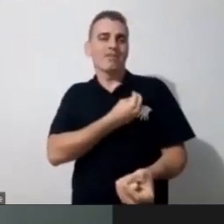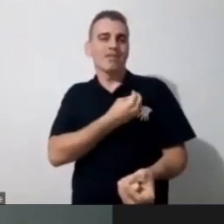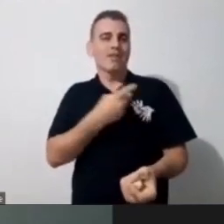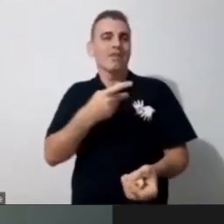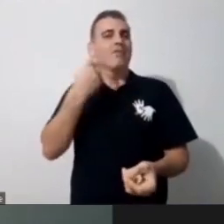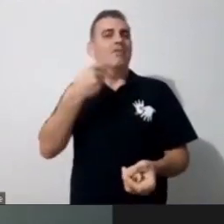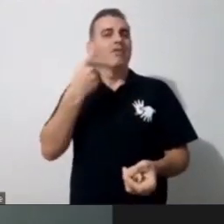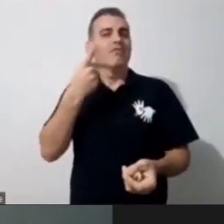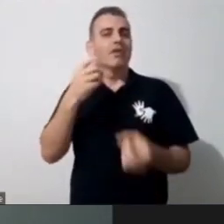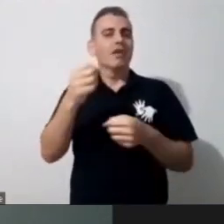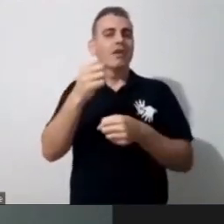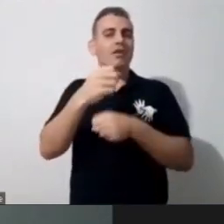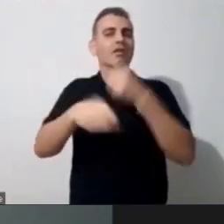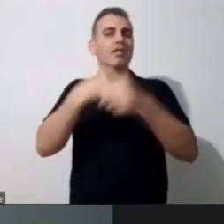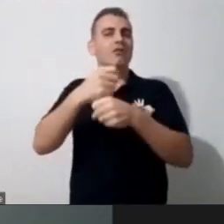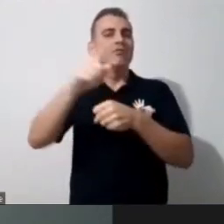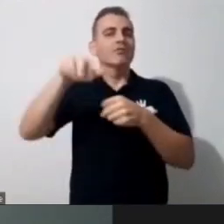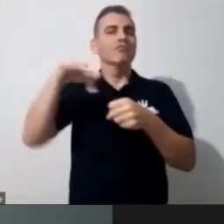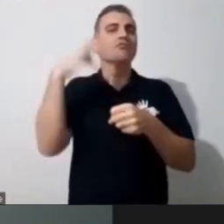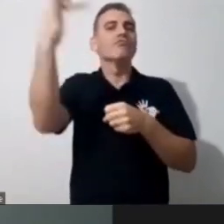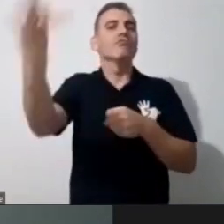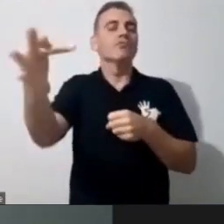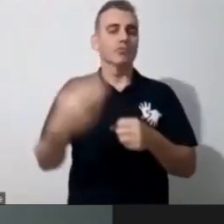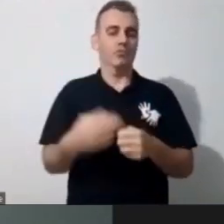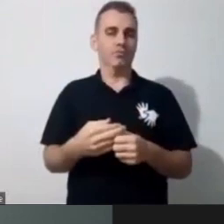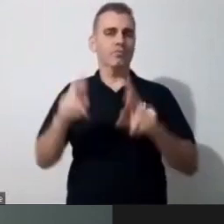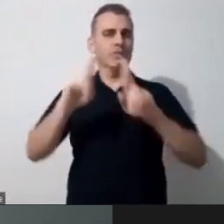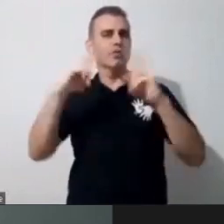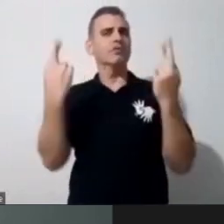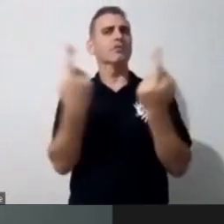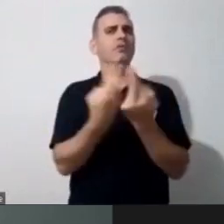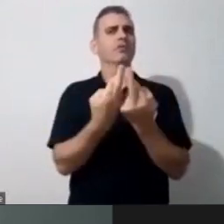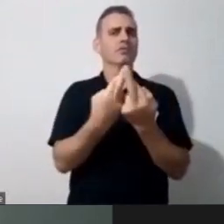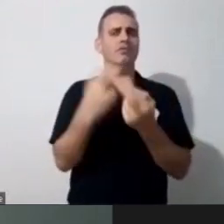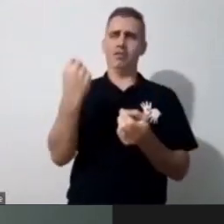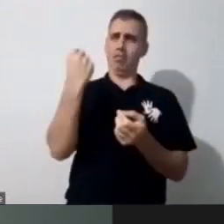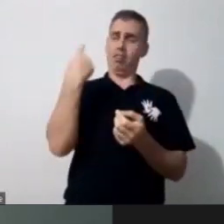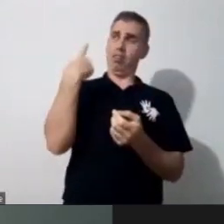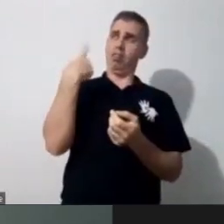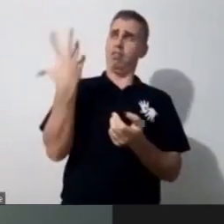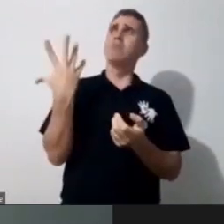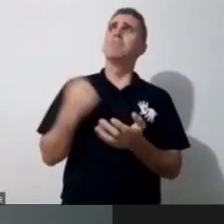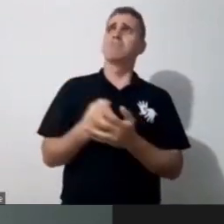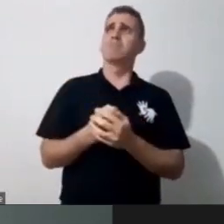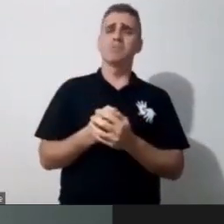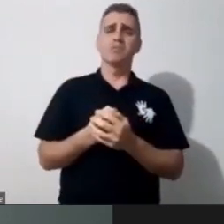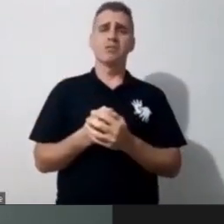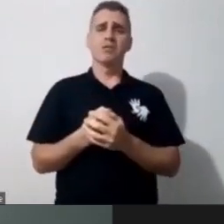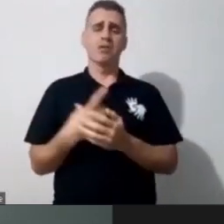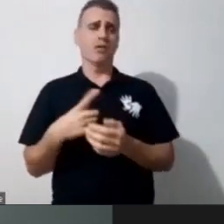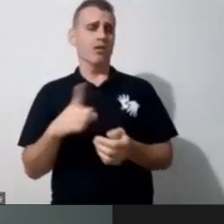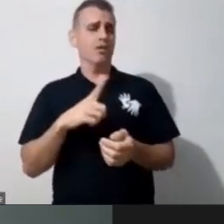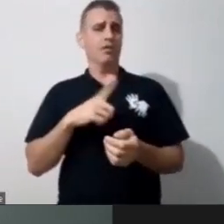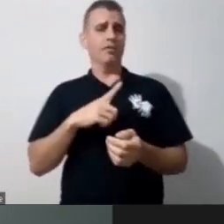porque essas nossas reuniões, assim, é estranho, é muito estranho, acho que é para a gente dar valor ao momento que a gente está lá no presencial, né,